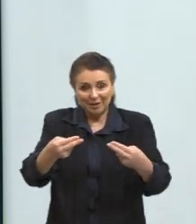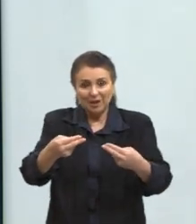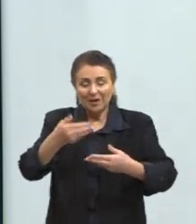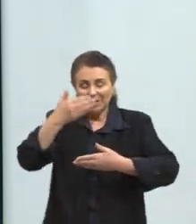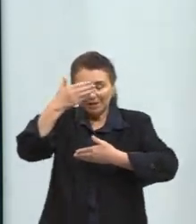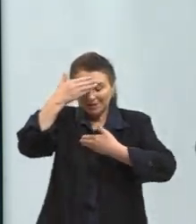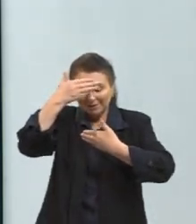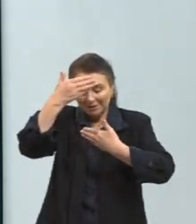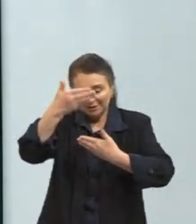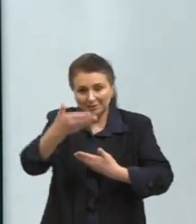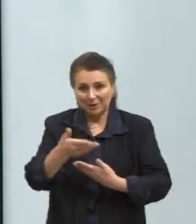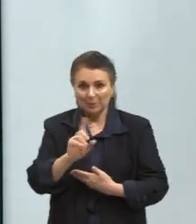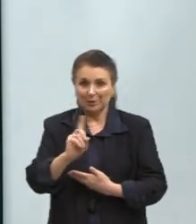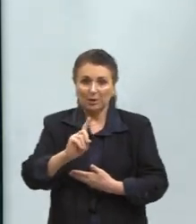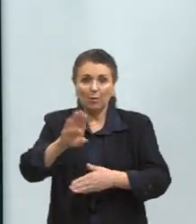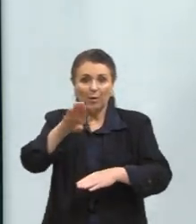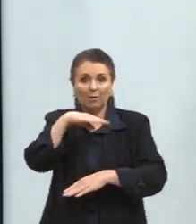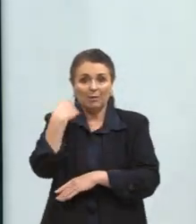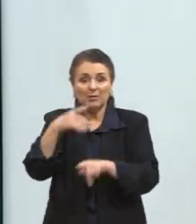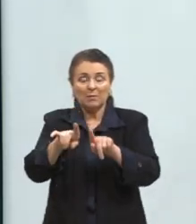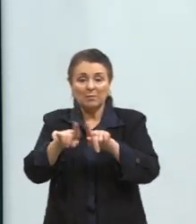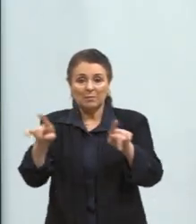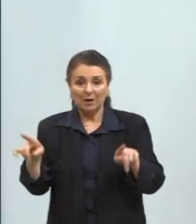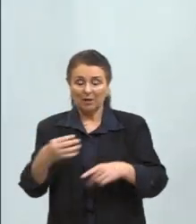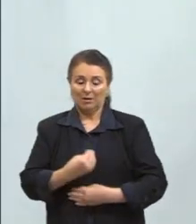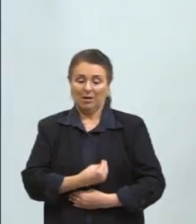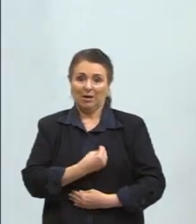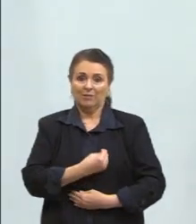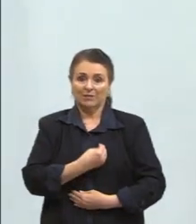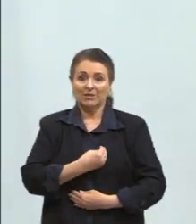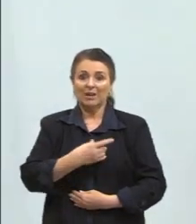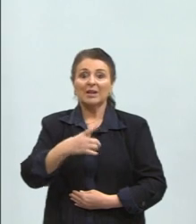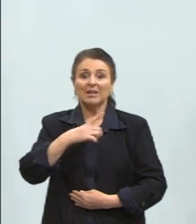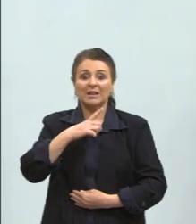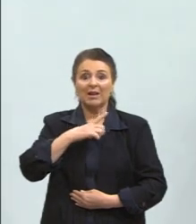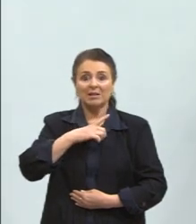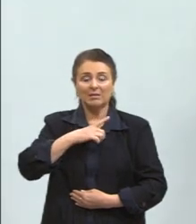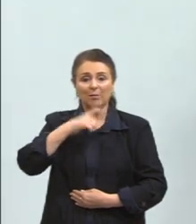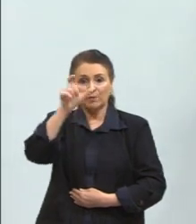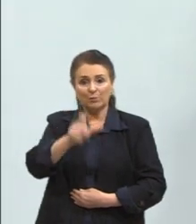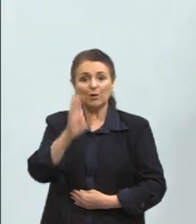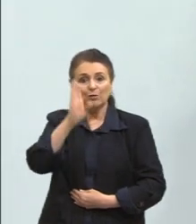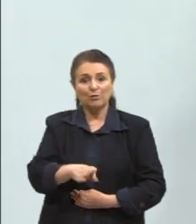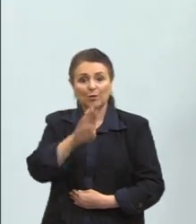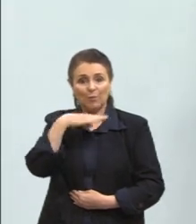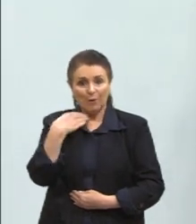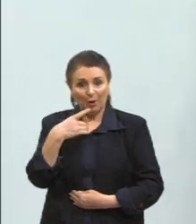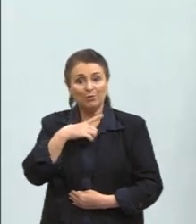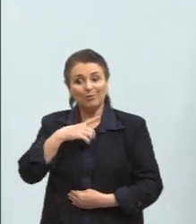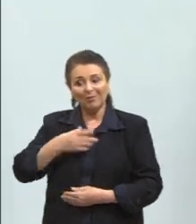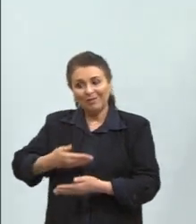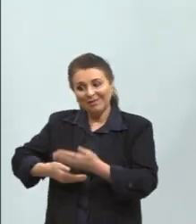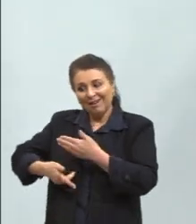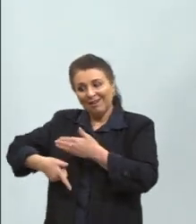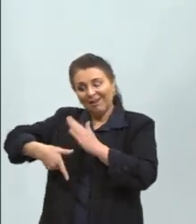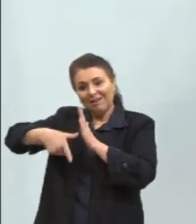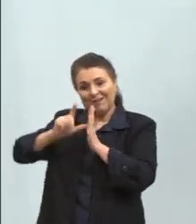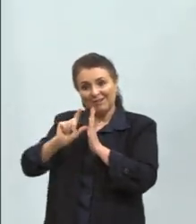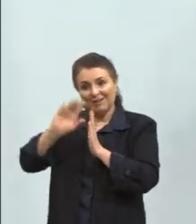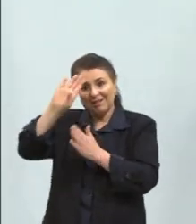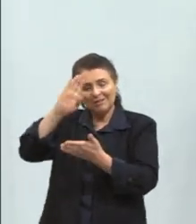não a morte desse antequerido, mas eles celebram a vida que esse antequerido teve. E eles acreditam